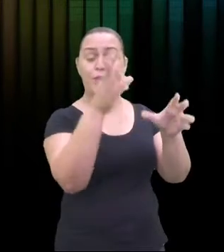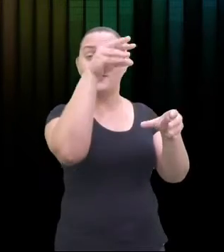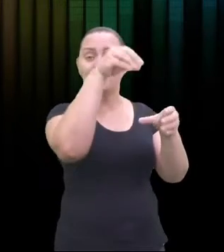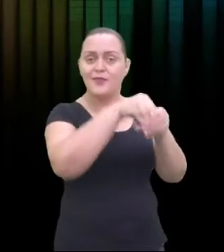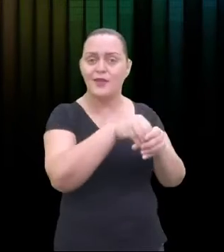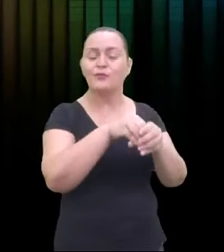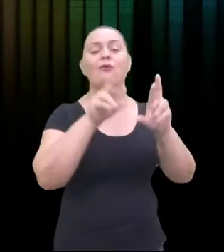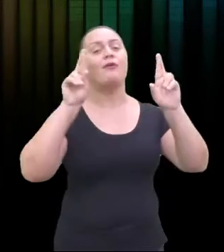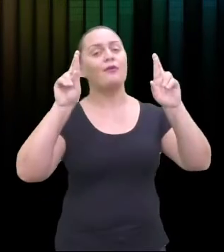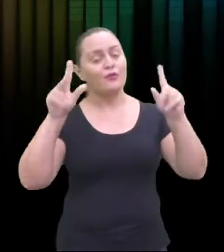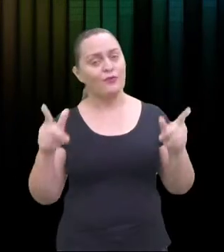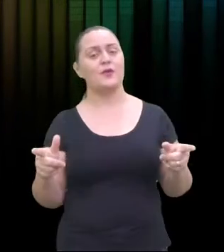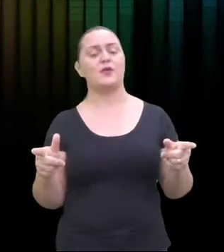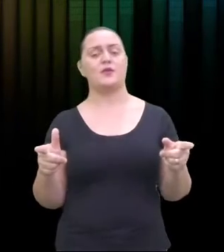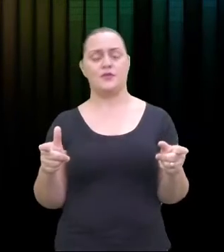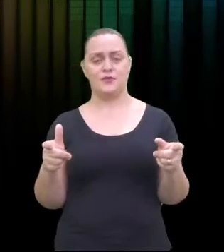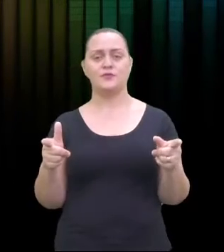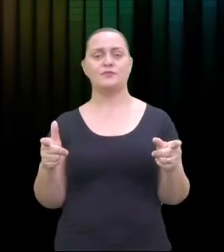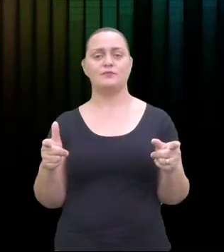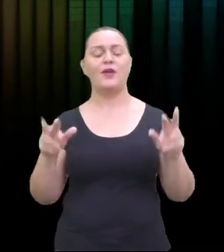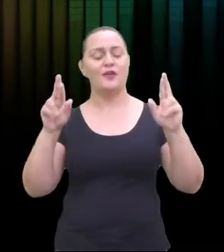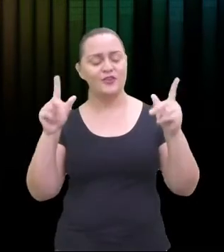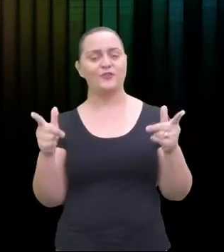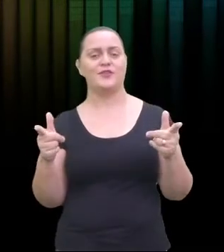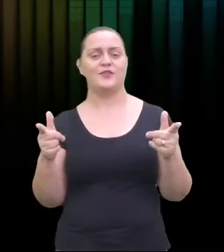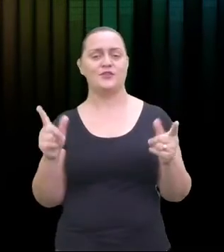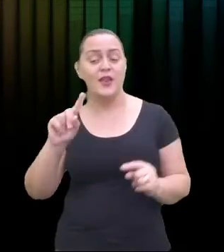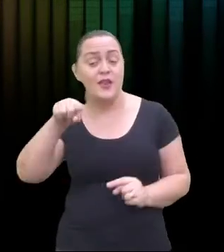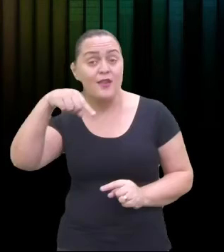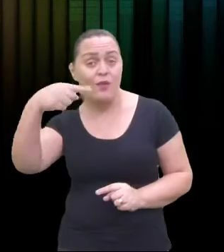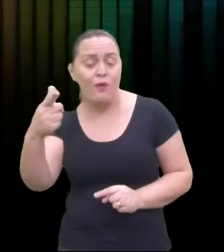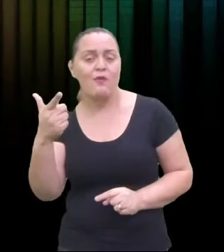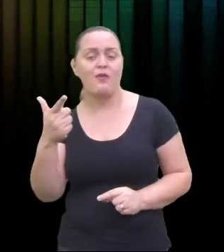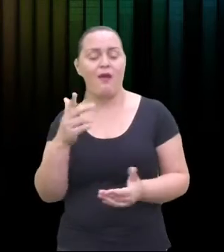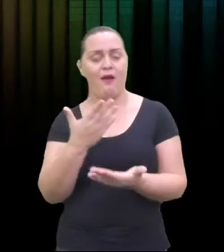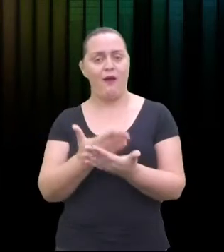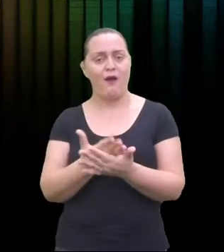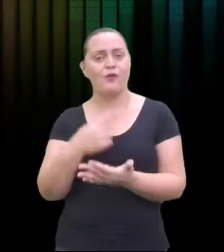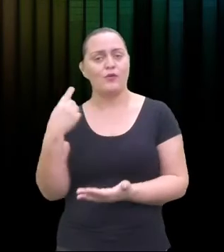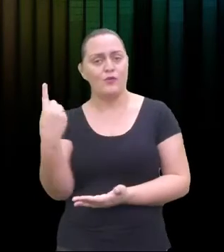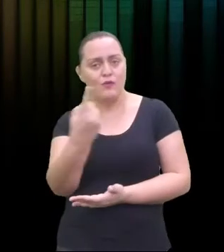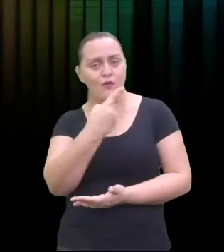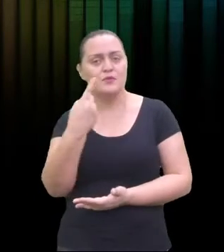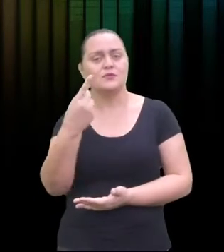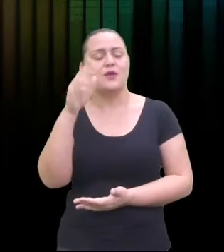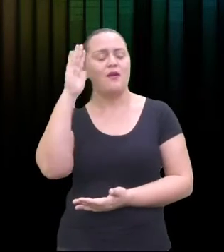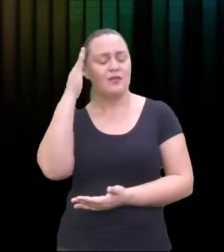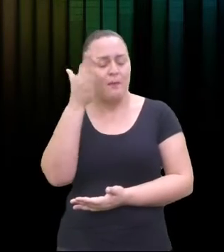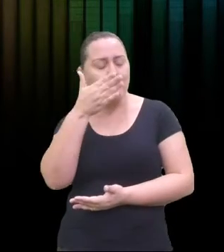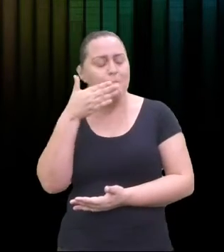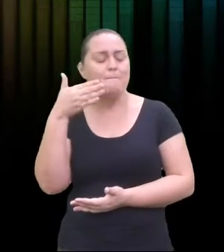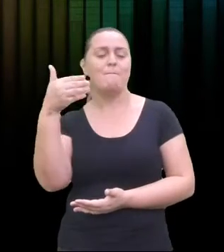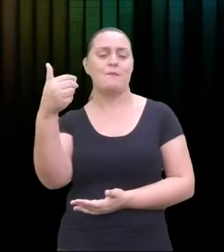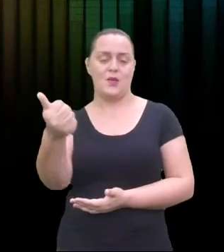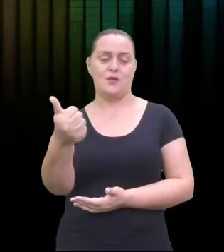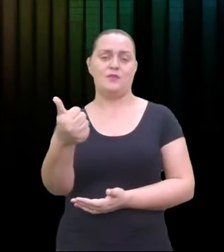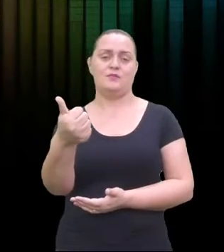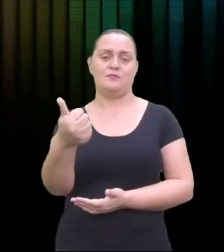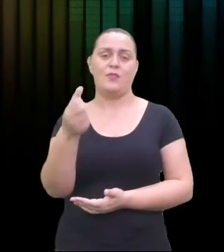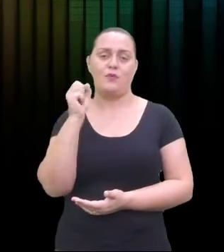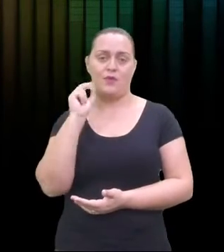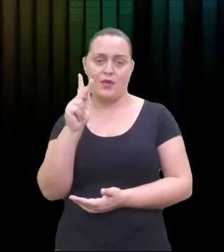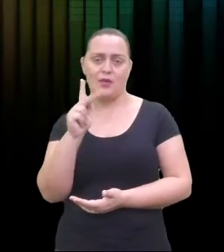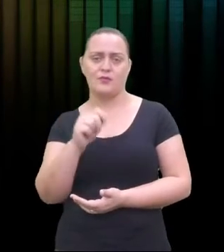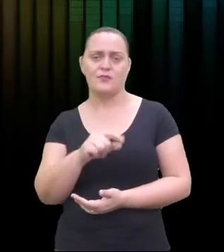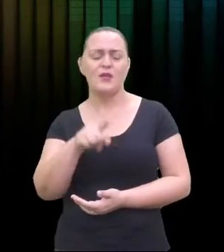nós vamos ver mais profundamente em uma outra aula. Mas eu queria que vocês entendessem o seguinte, que os primeiros instrumentos feitos na história da música foram